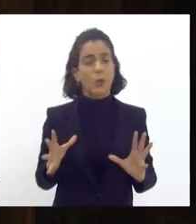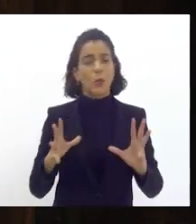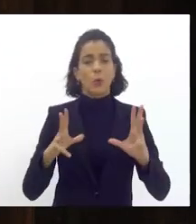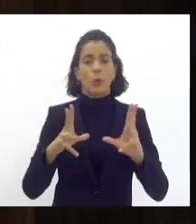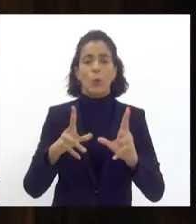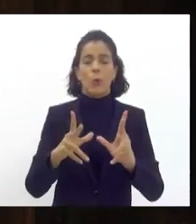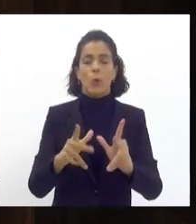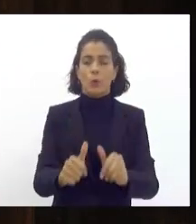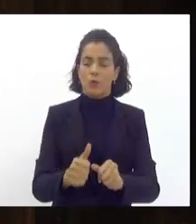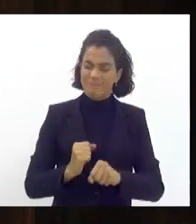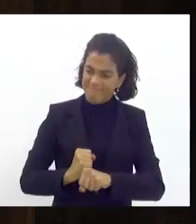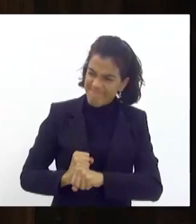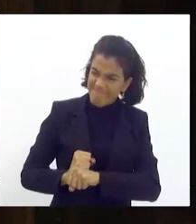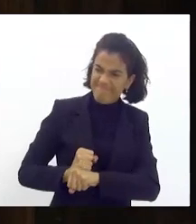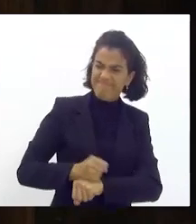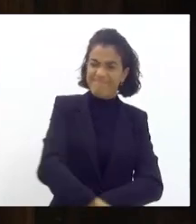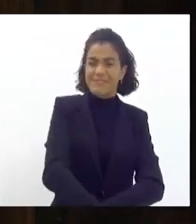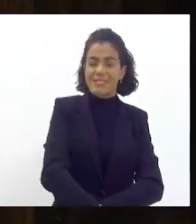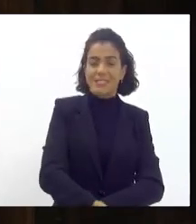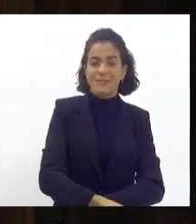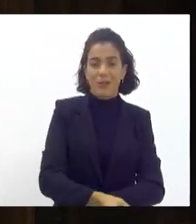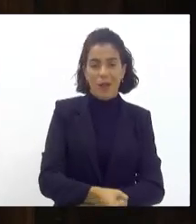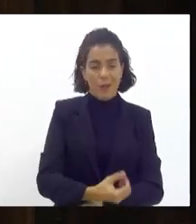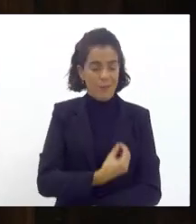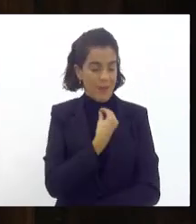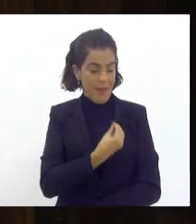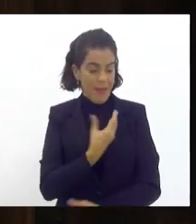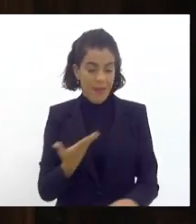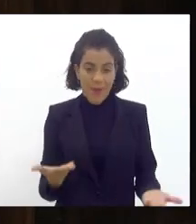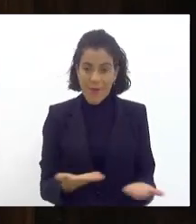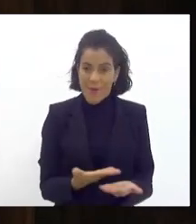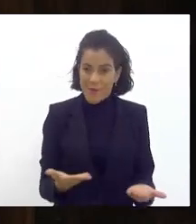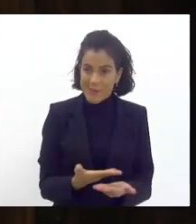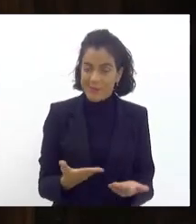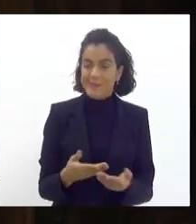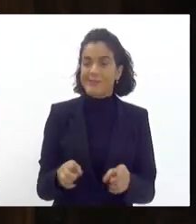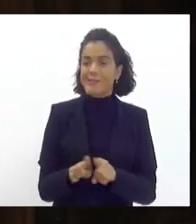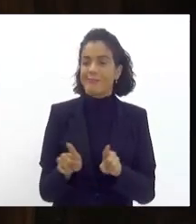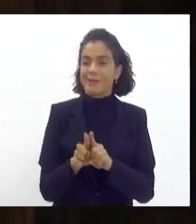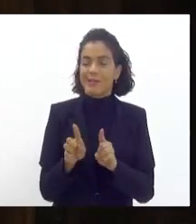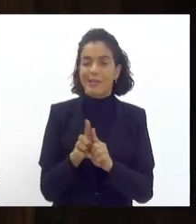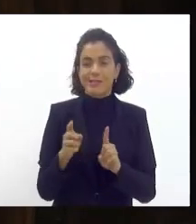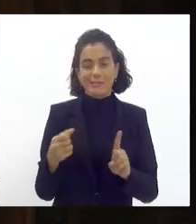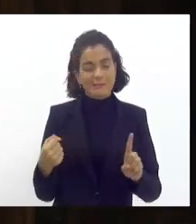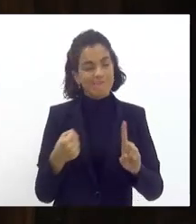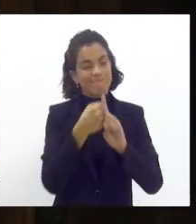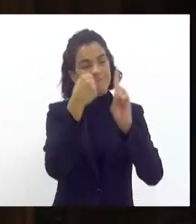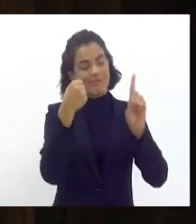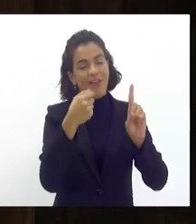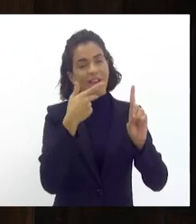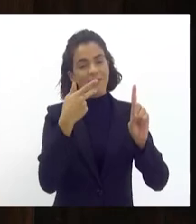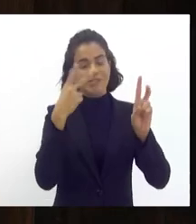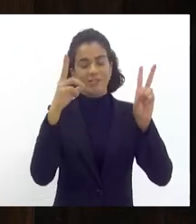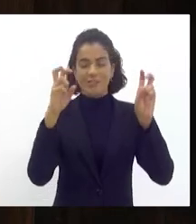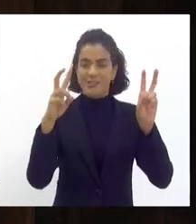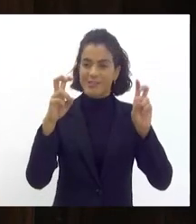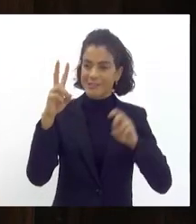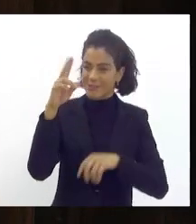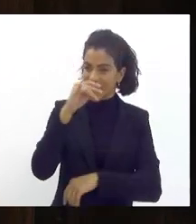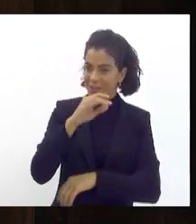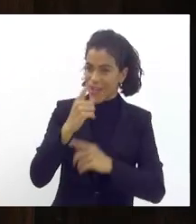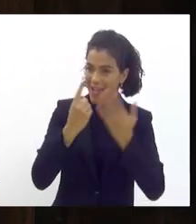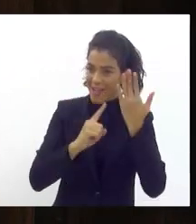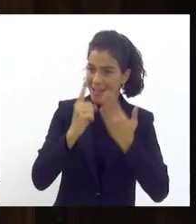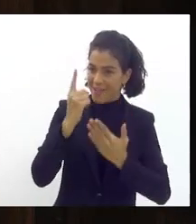esforço para estarem aqui nesse momento para poder a gente tocar esse marco que é do carnaval do Rio de Janeiro eu quero